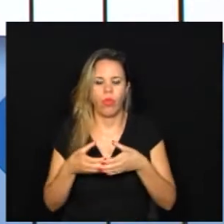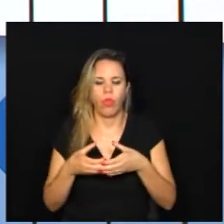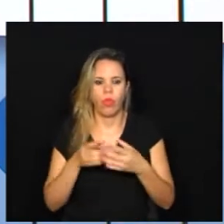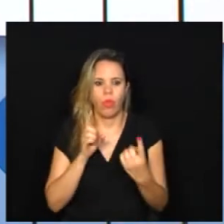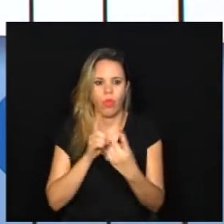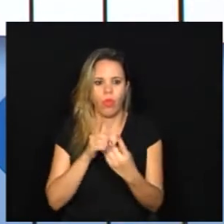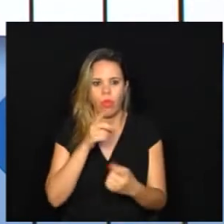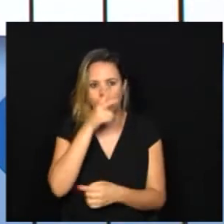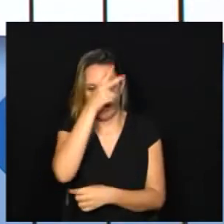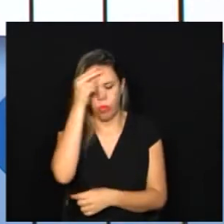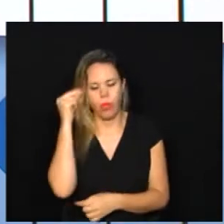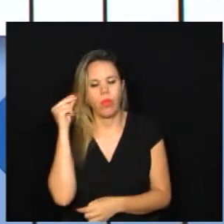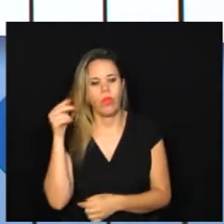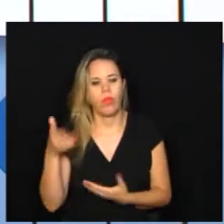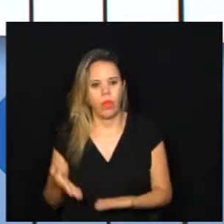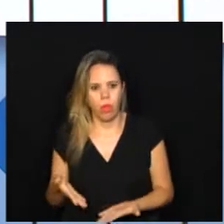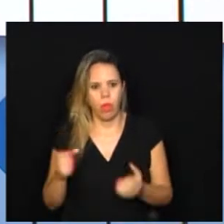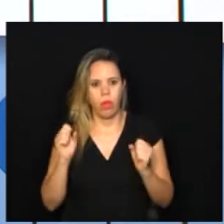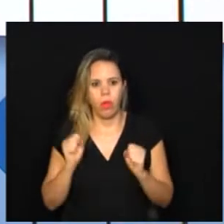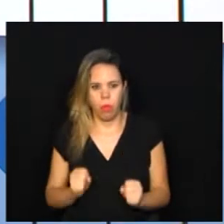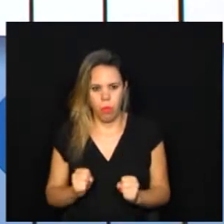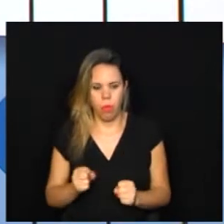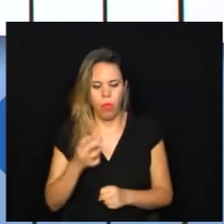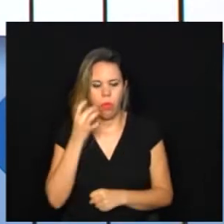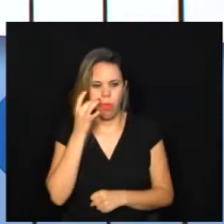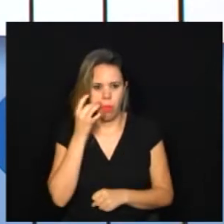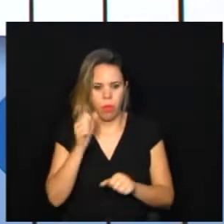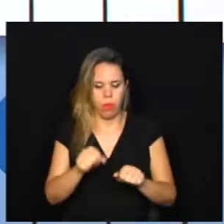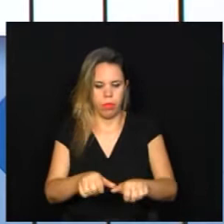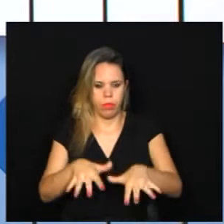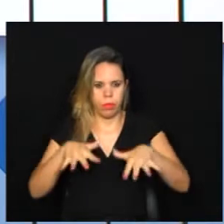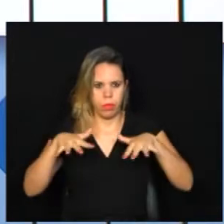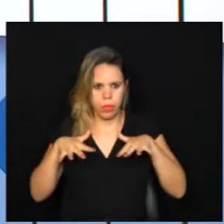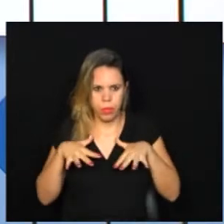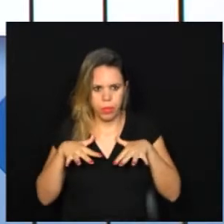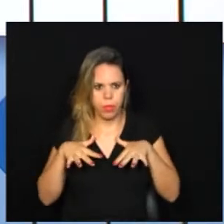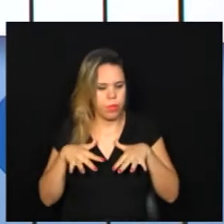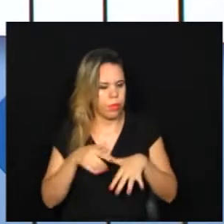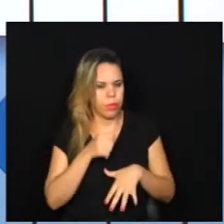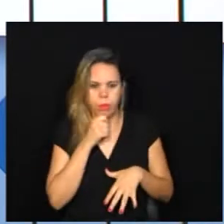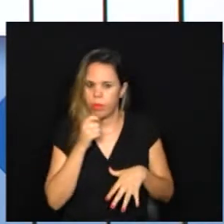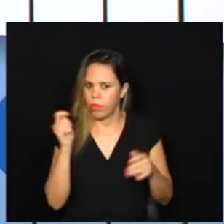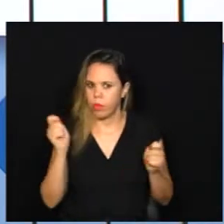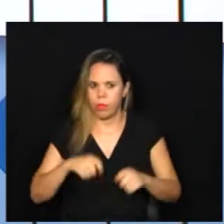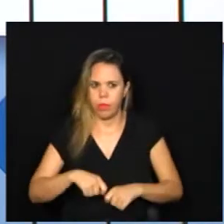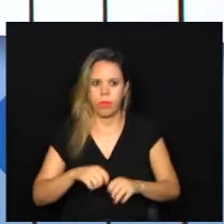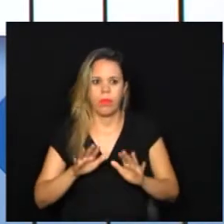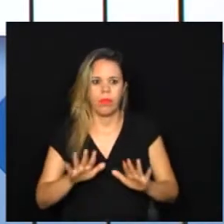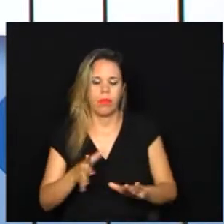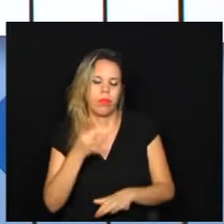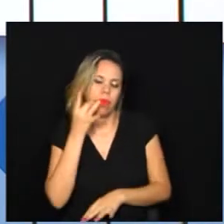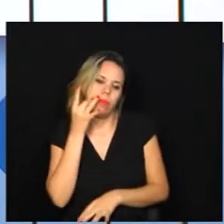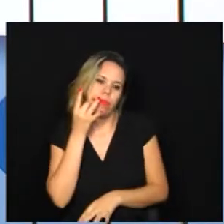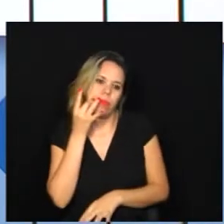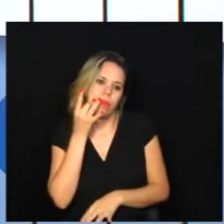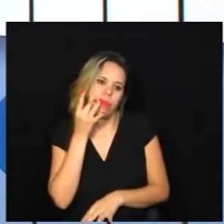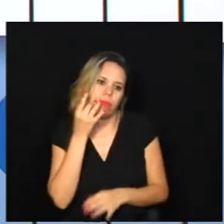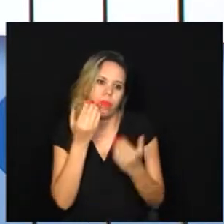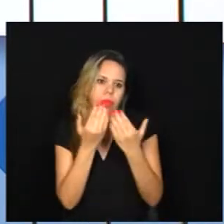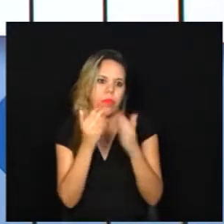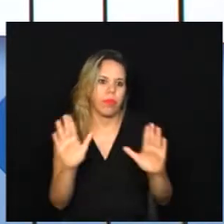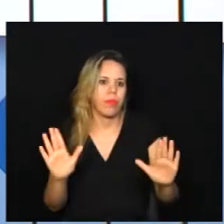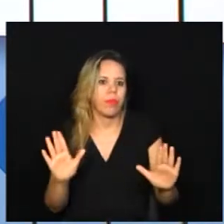servidores aqui do Legislativo é que poderão ficar no plenário, não sendo ainda possível a presença, ou seja, a